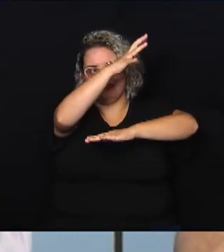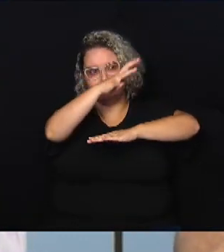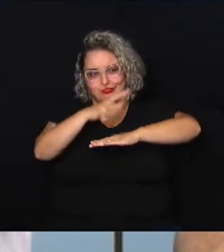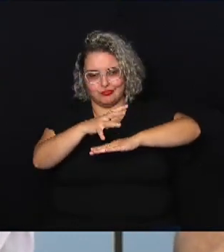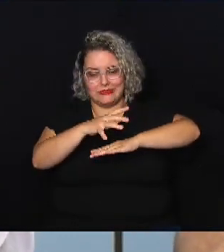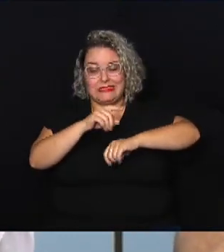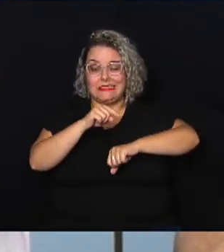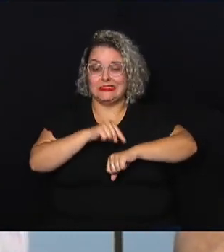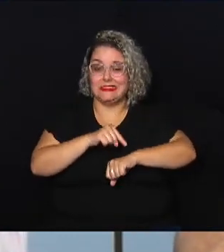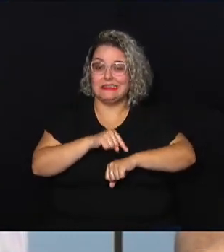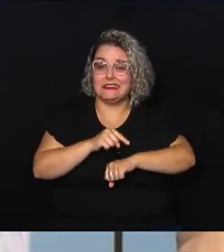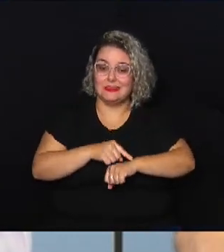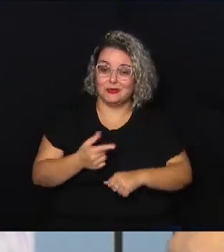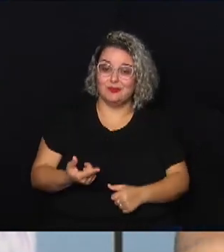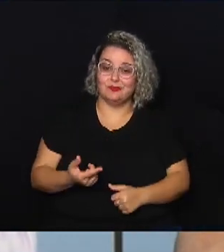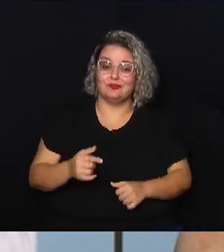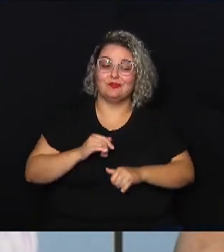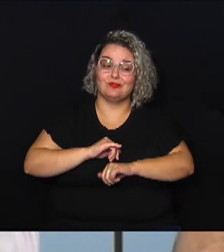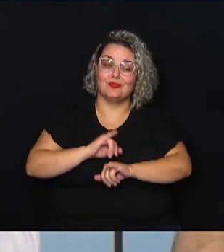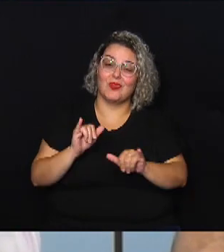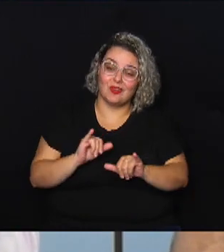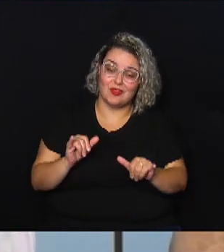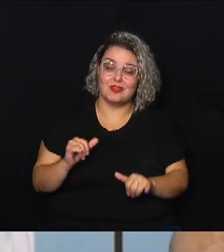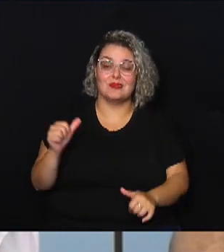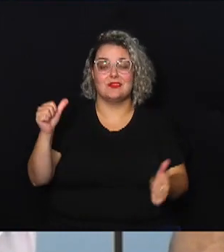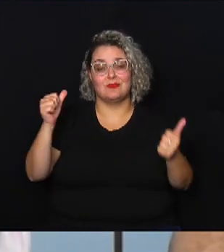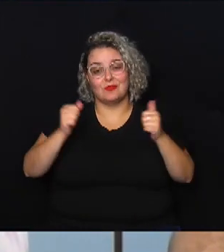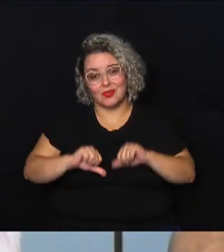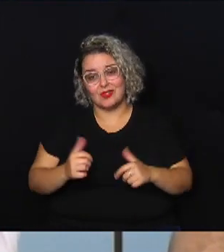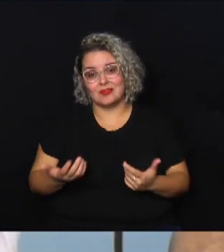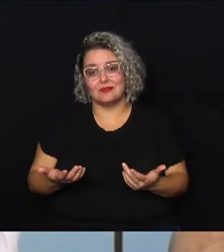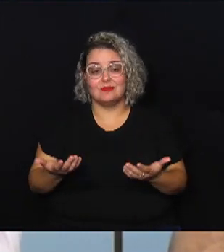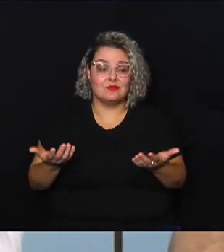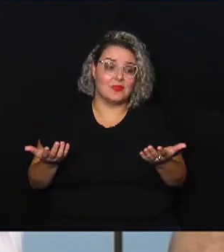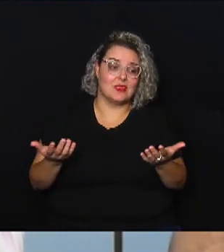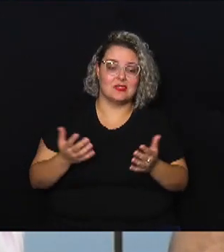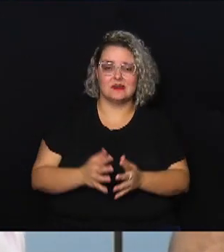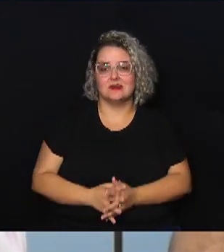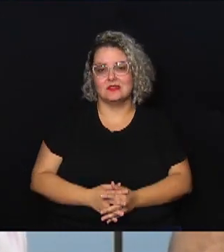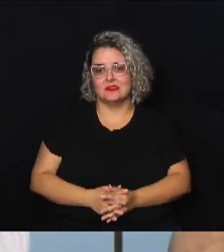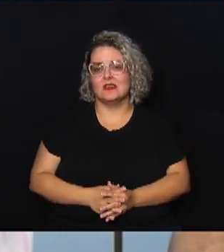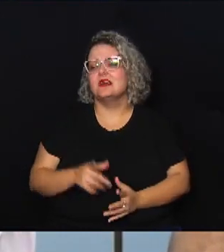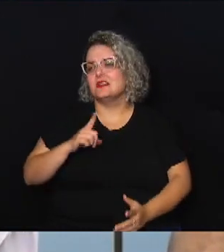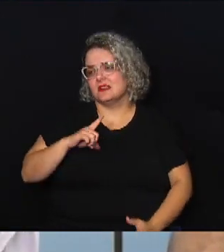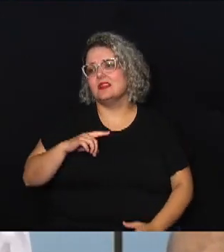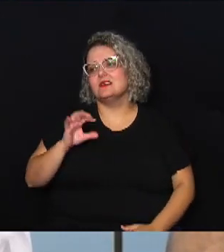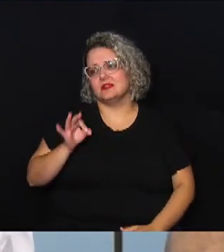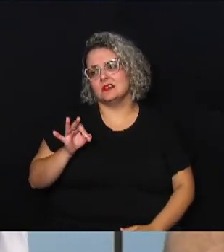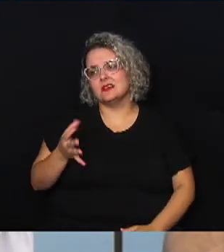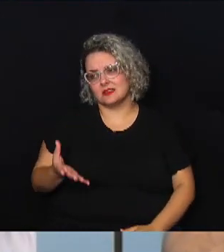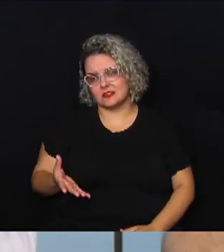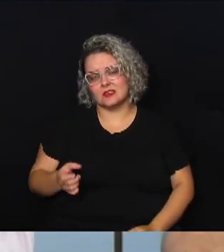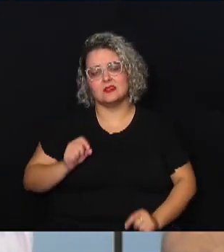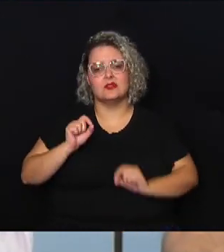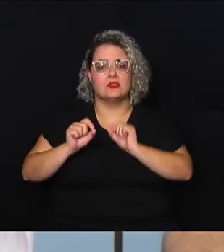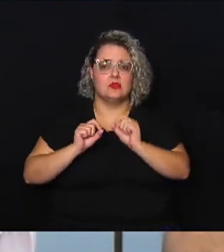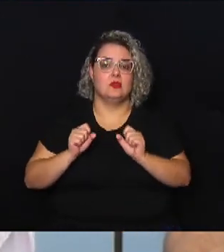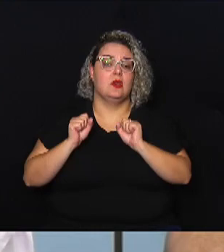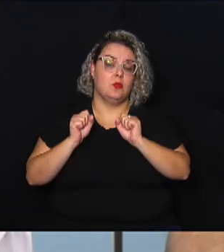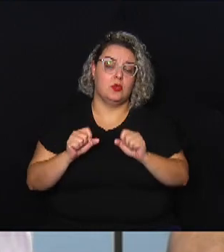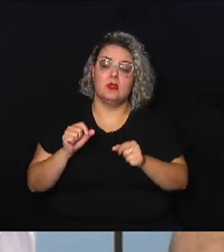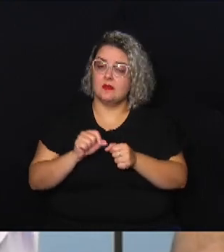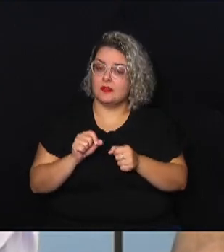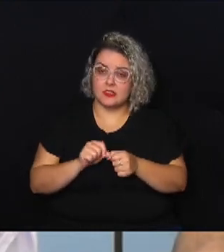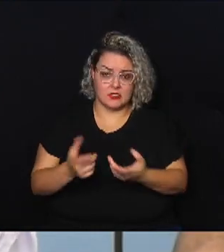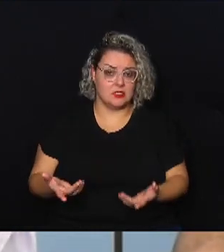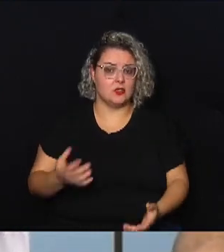tem notícias piores mas mesmo assim tenho certeza que o que a gente puder fazer o que